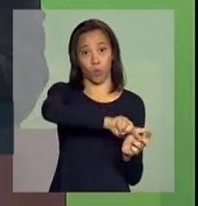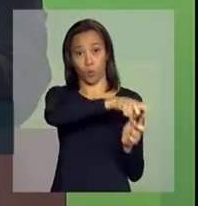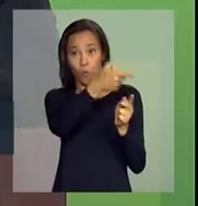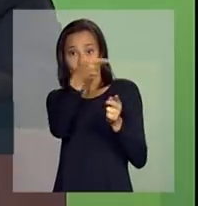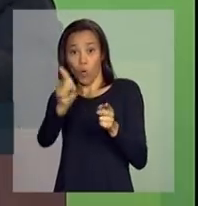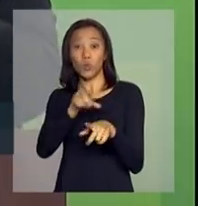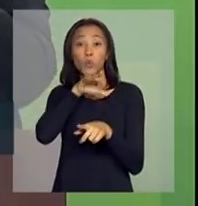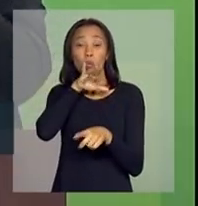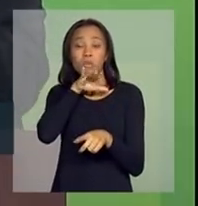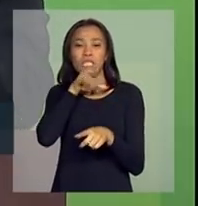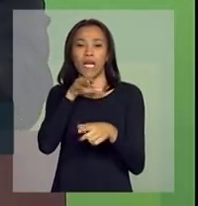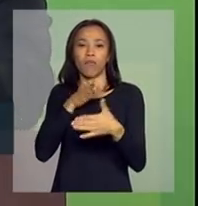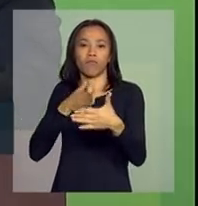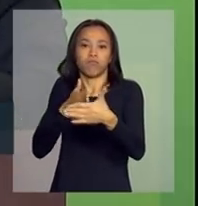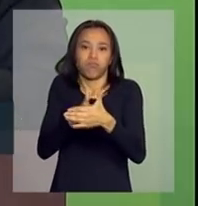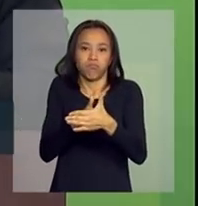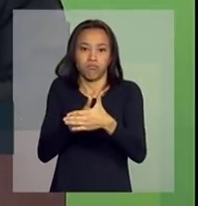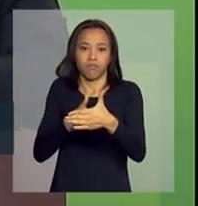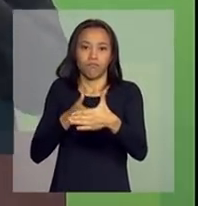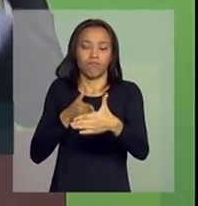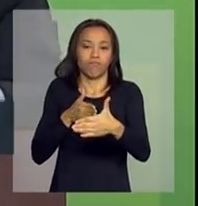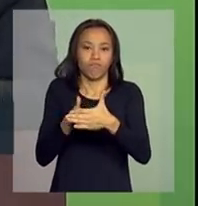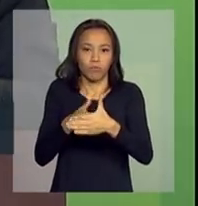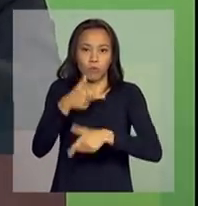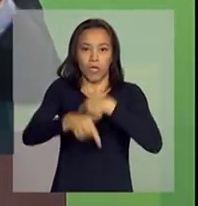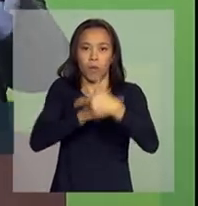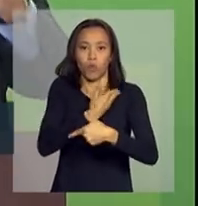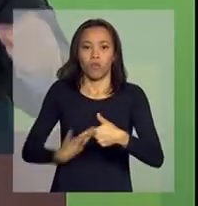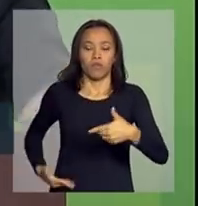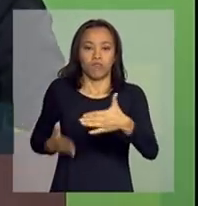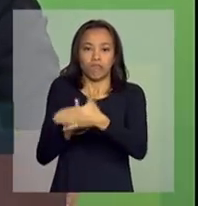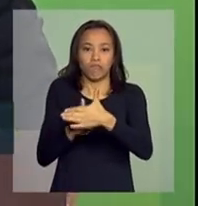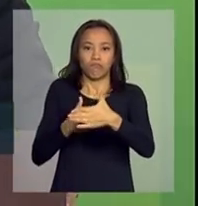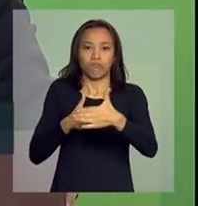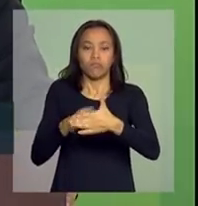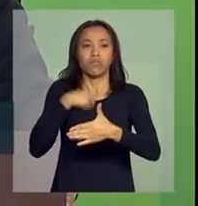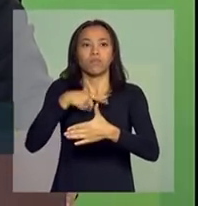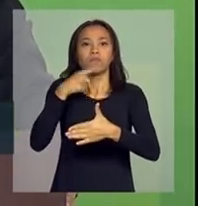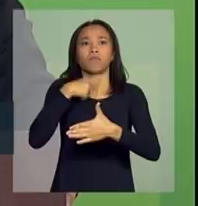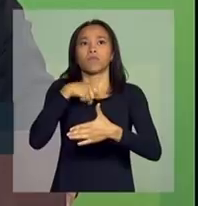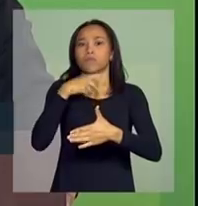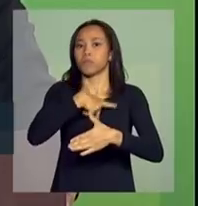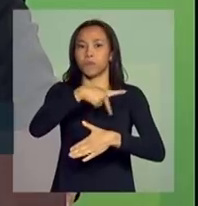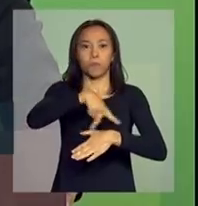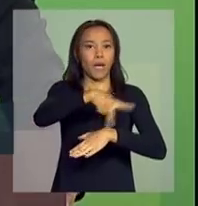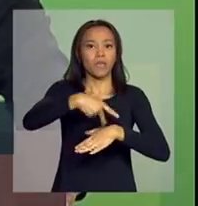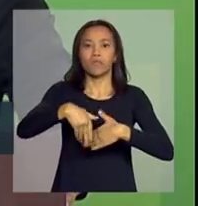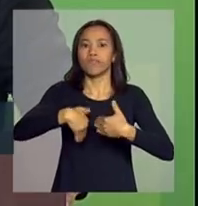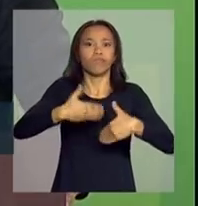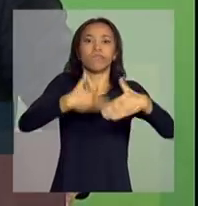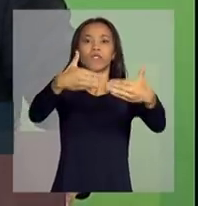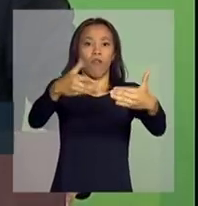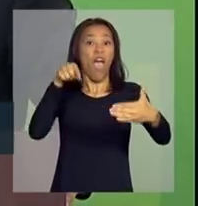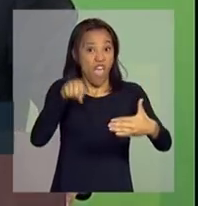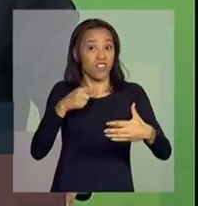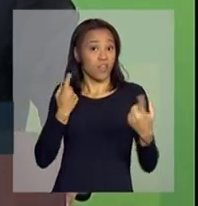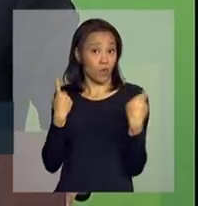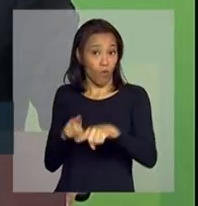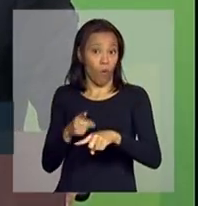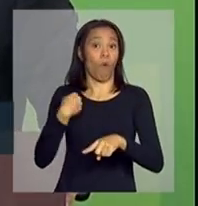entope, atrapalha, é aquele que impede o desenvolvimento do país. É esse que nós vamos combater,